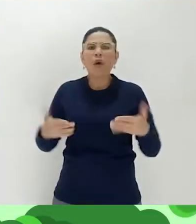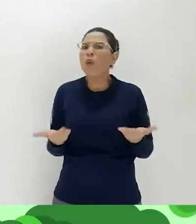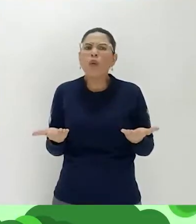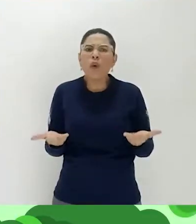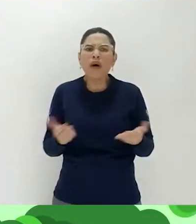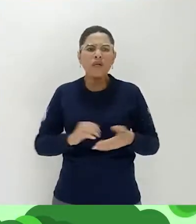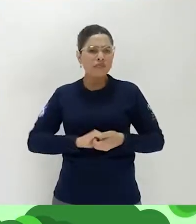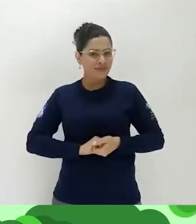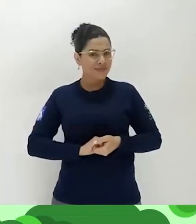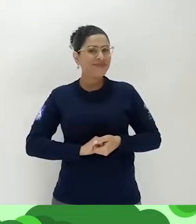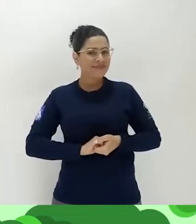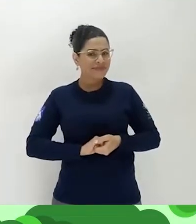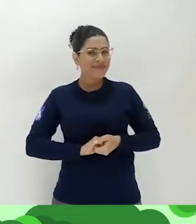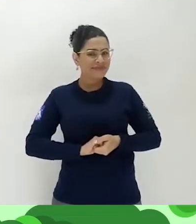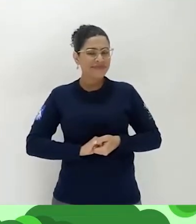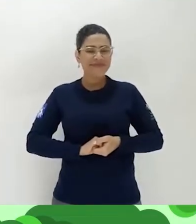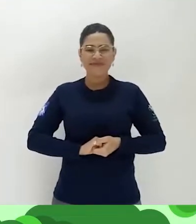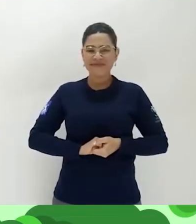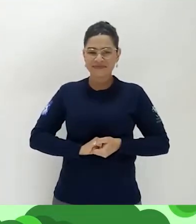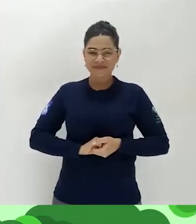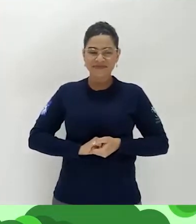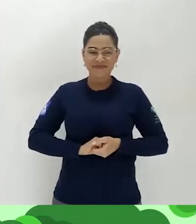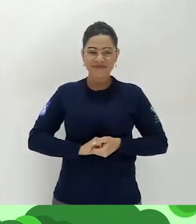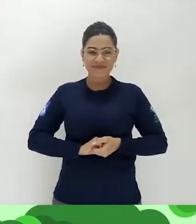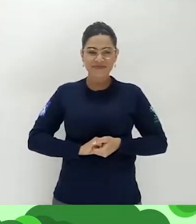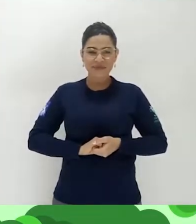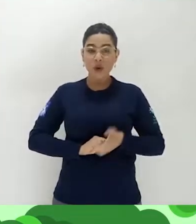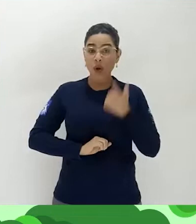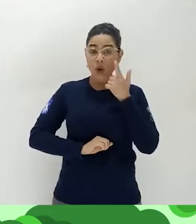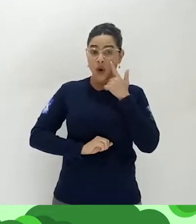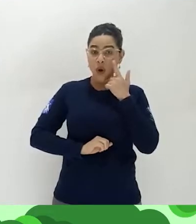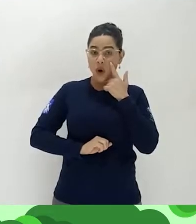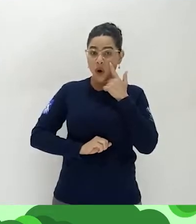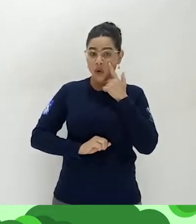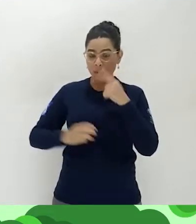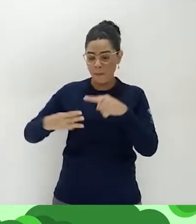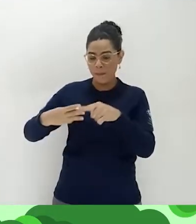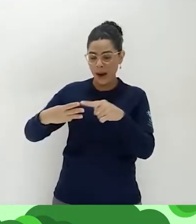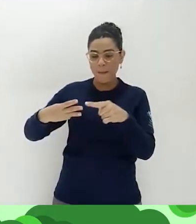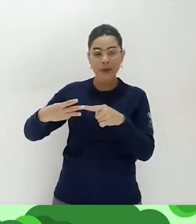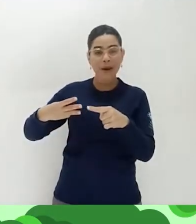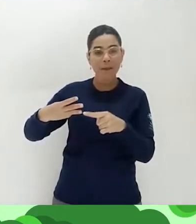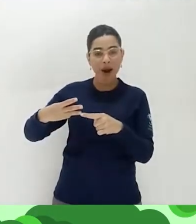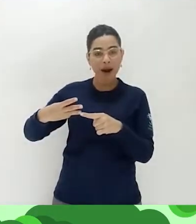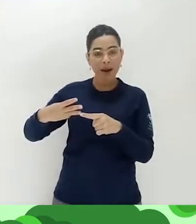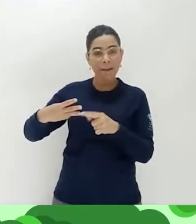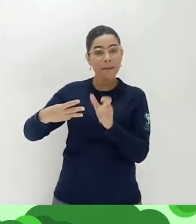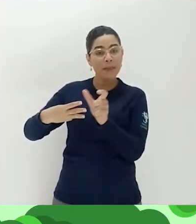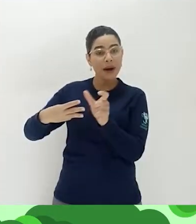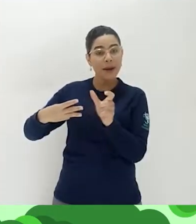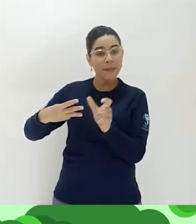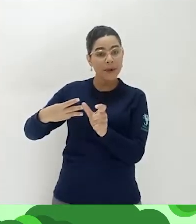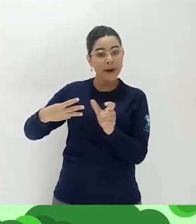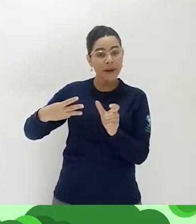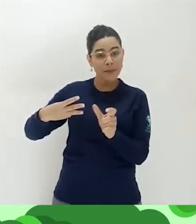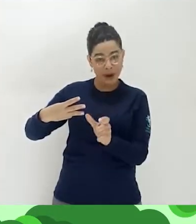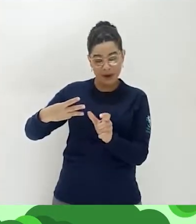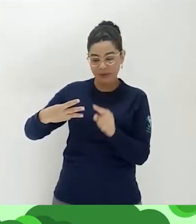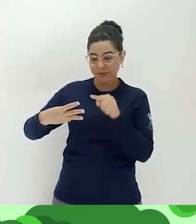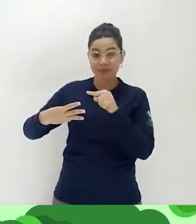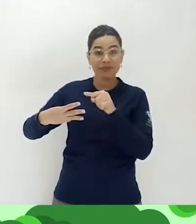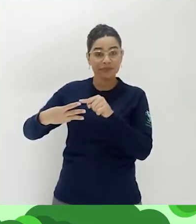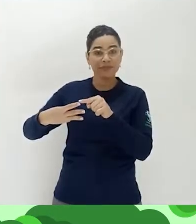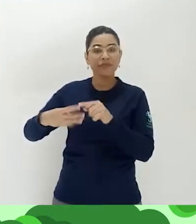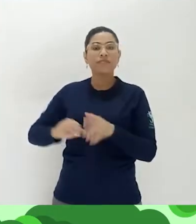Que animal será esse? Vamos dar uma olhadinha no banco de palavras ali embaixo? Ó, aí tem ali no banco de